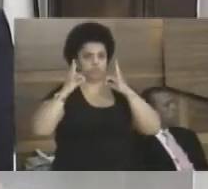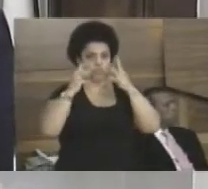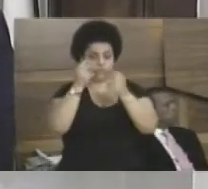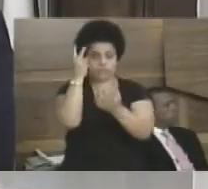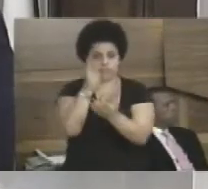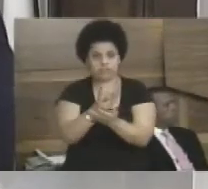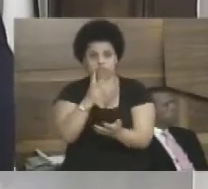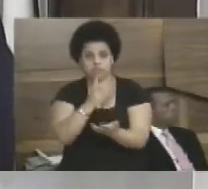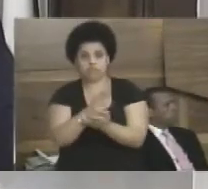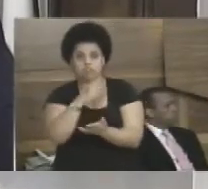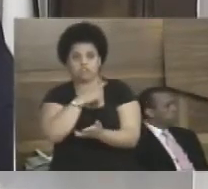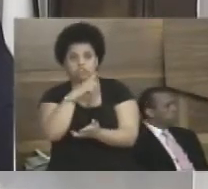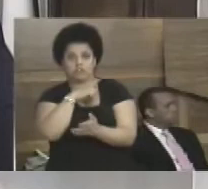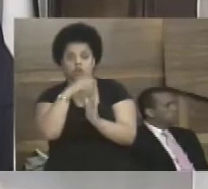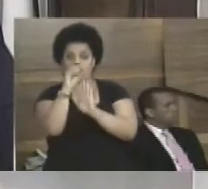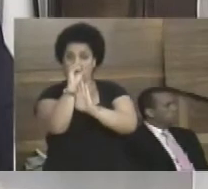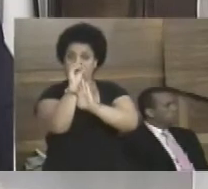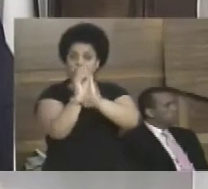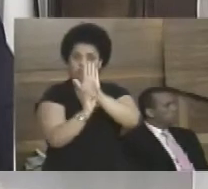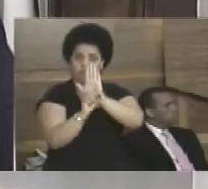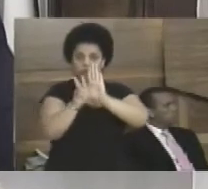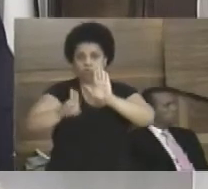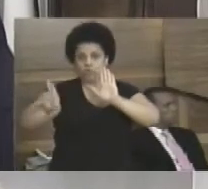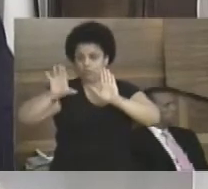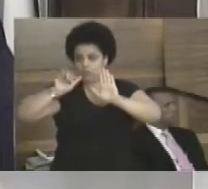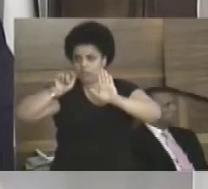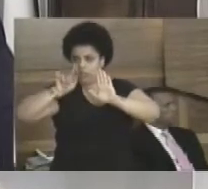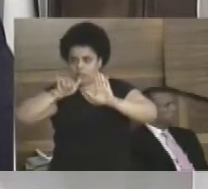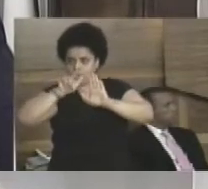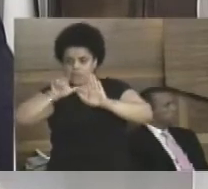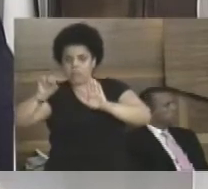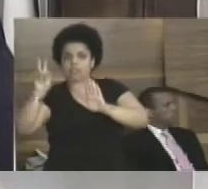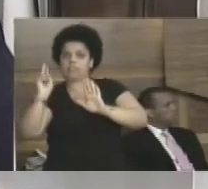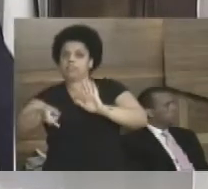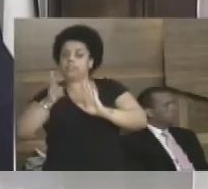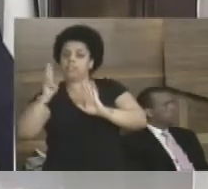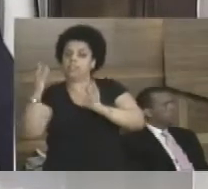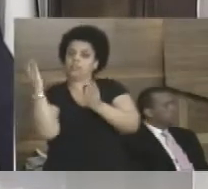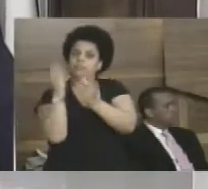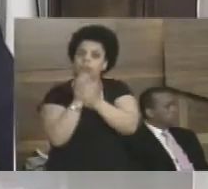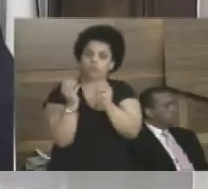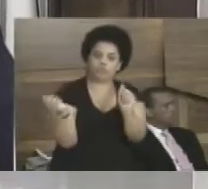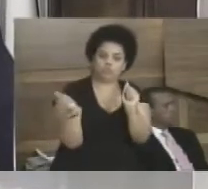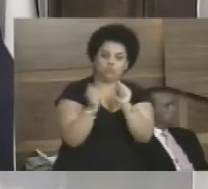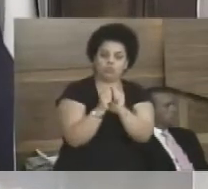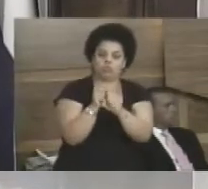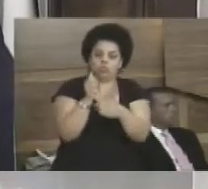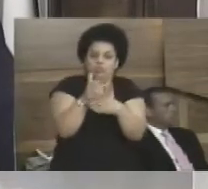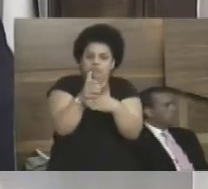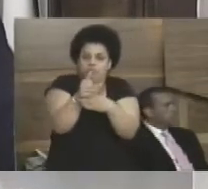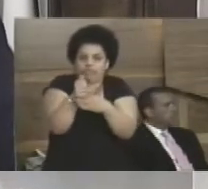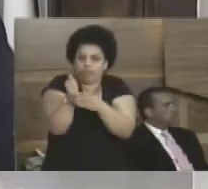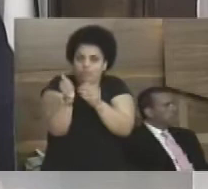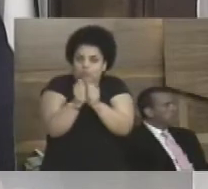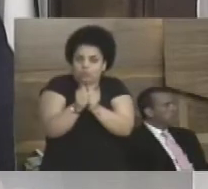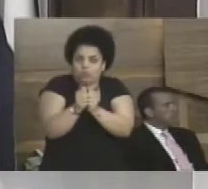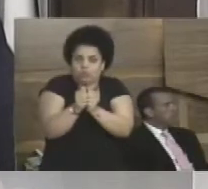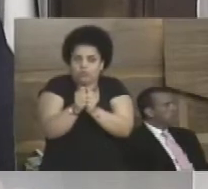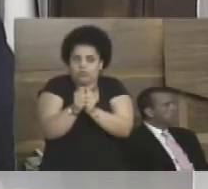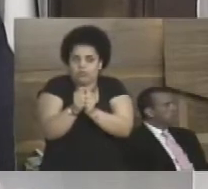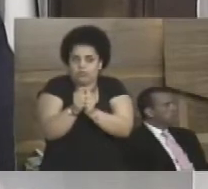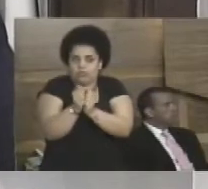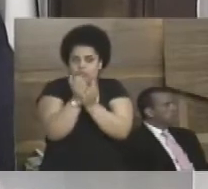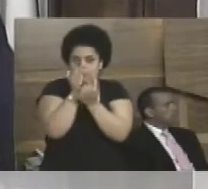que vier ofício de uso campeão, que ela venha com andamento processual junto, justamente para a gente ver se já